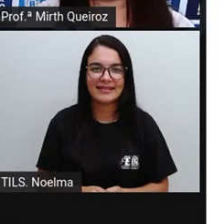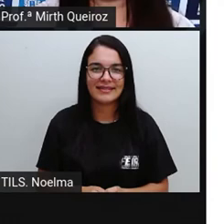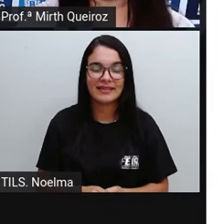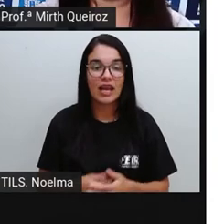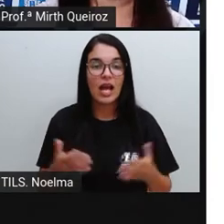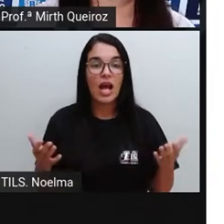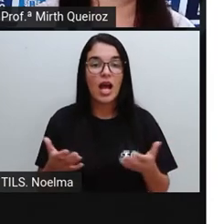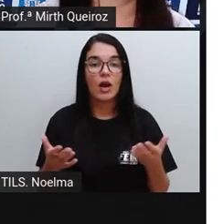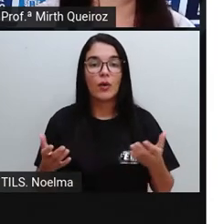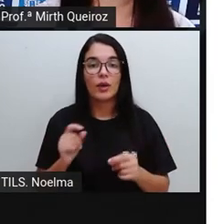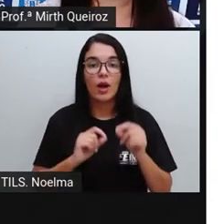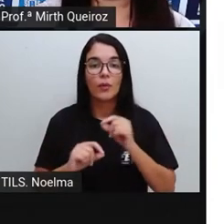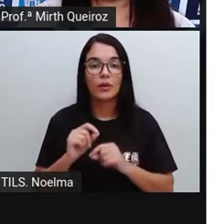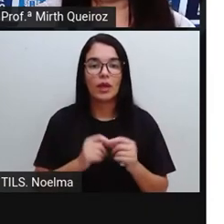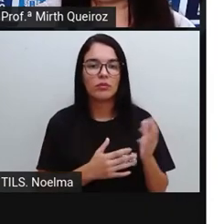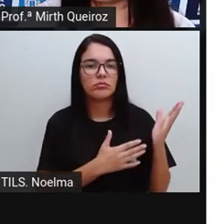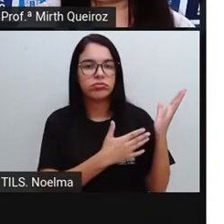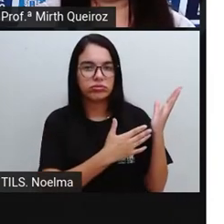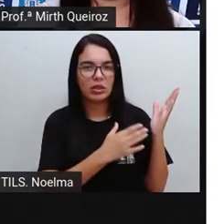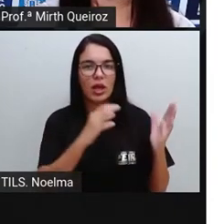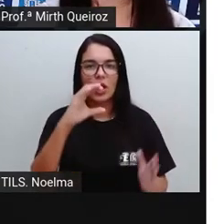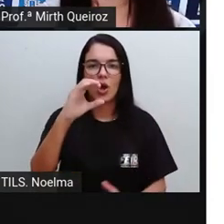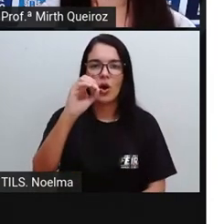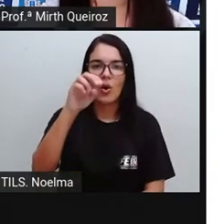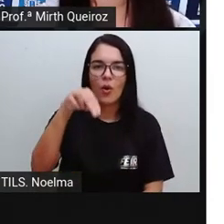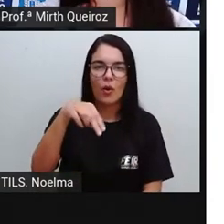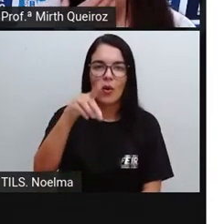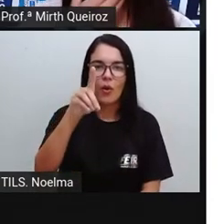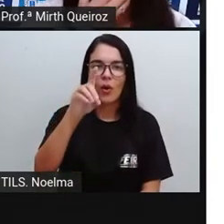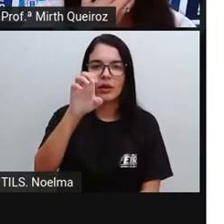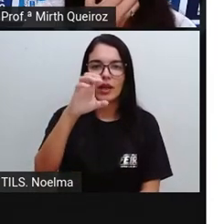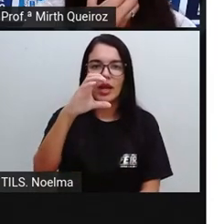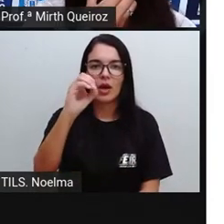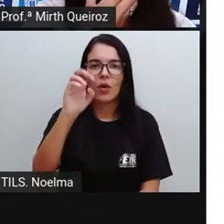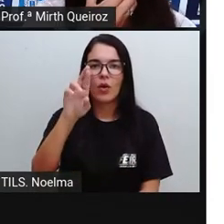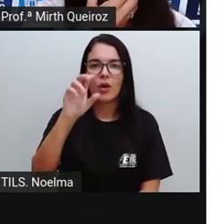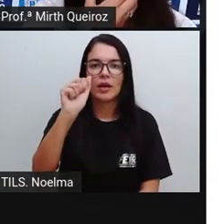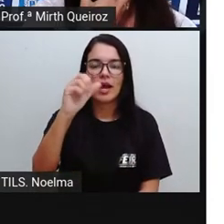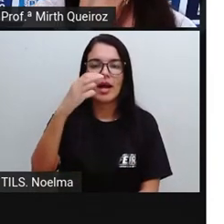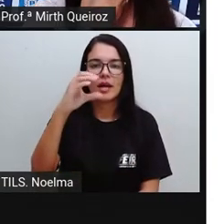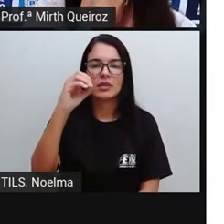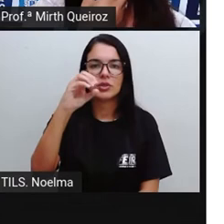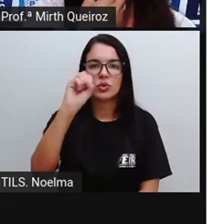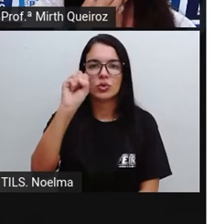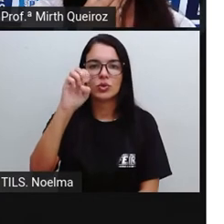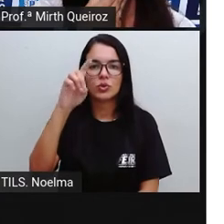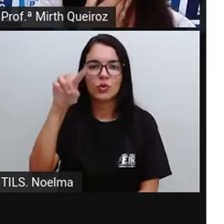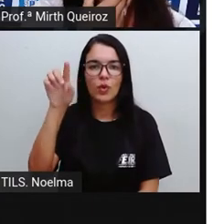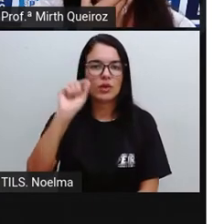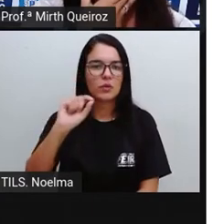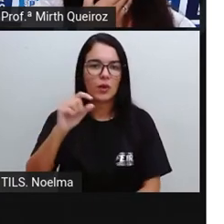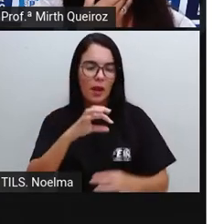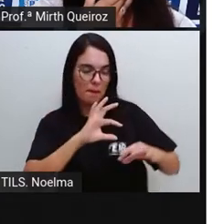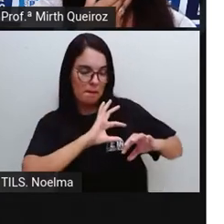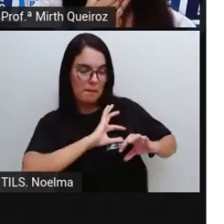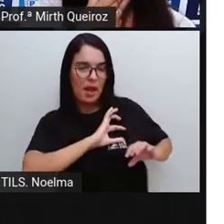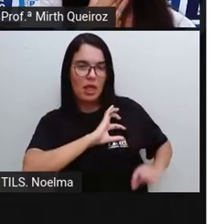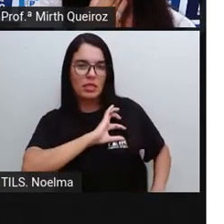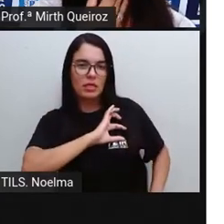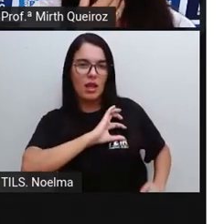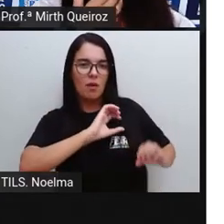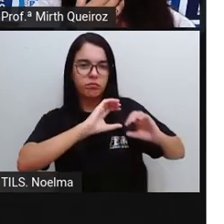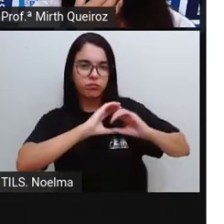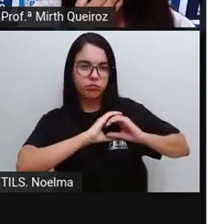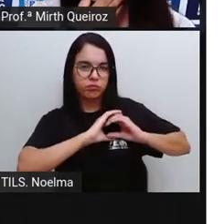Condecorações. Vamos falar sobre as condecorações, né? Como ele foi agraciado aí com essas condecorações. Ele